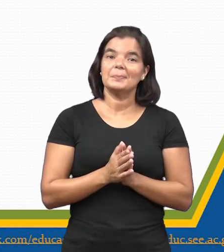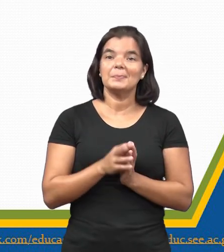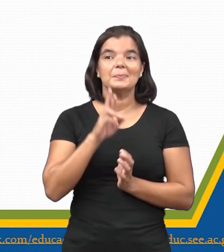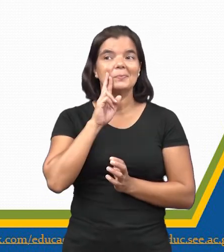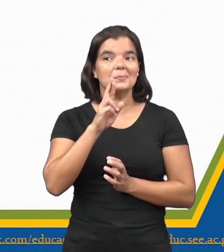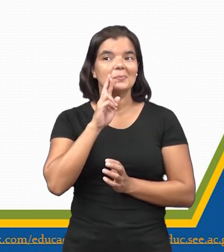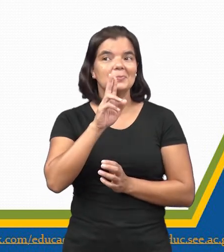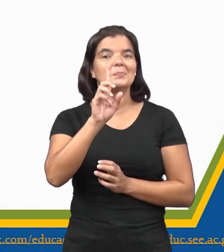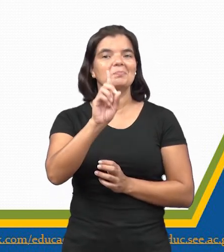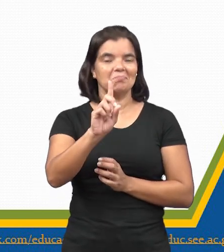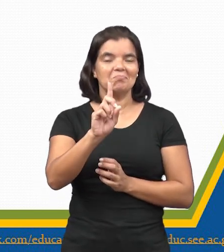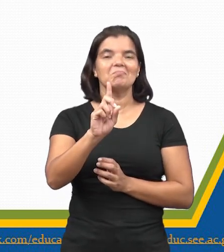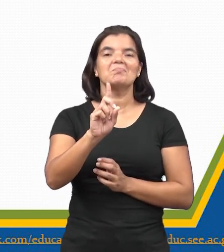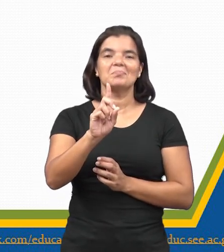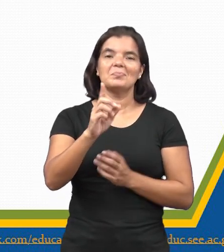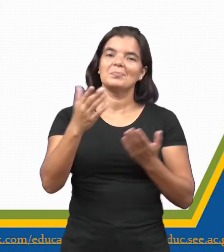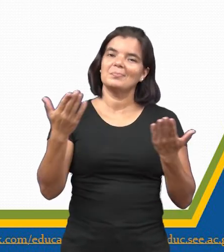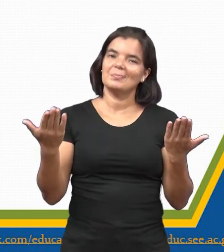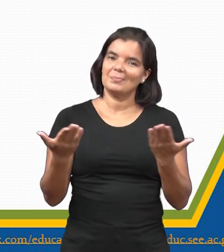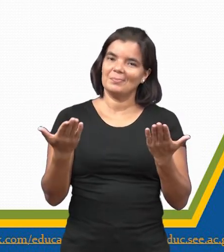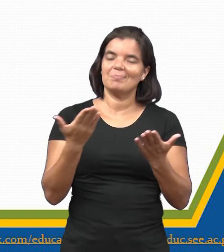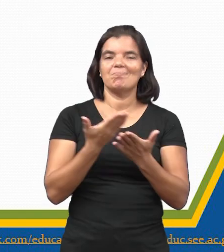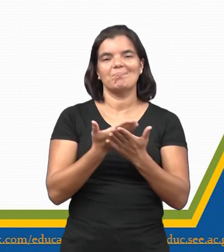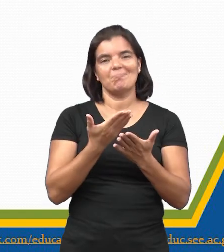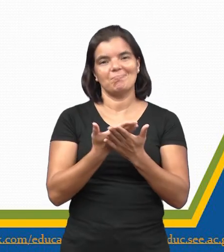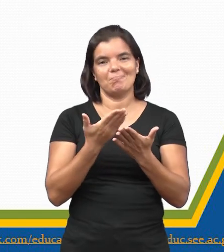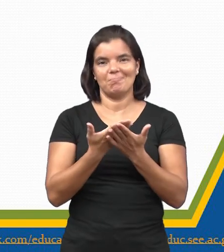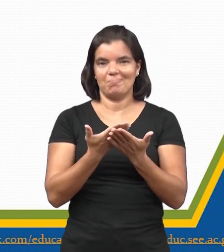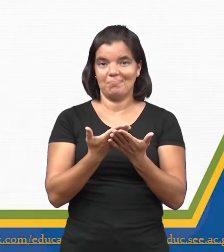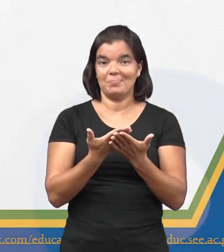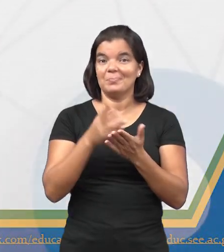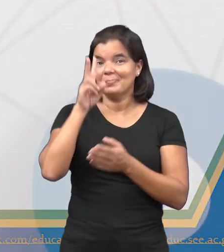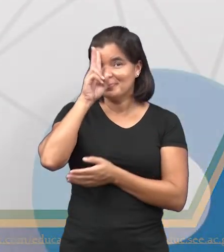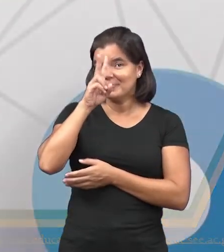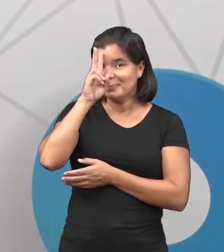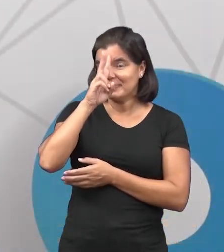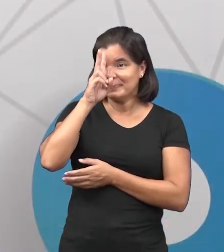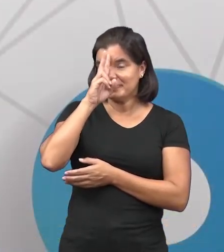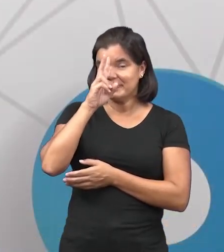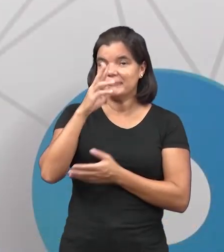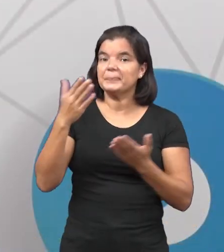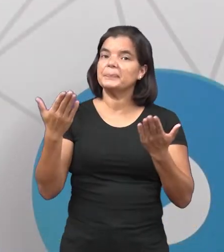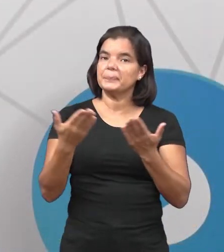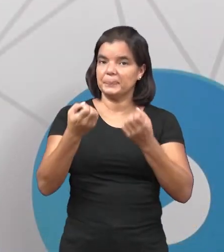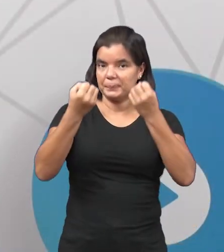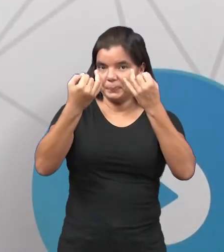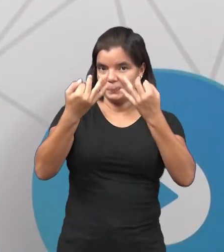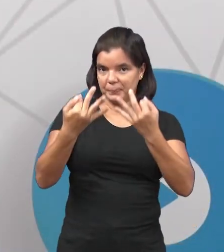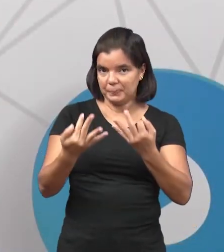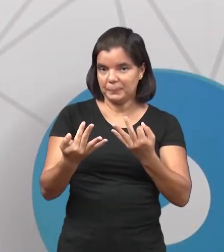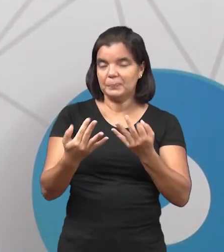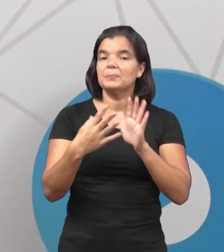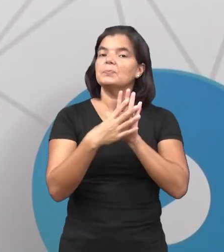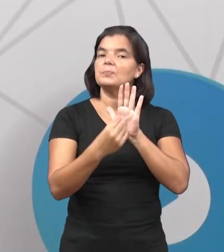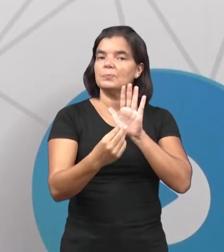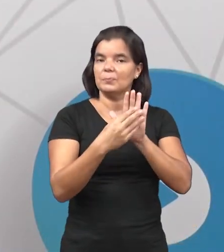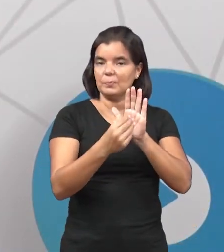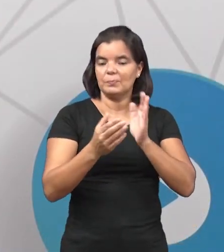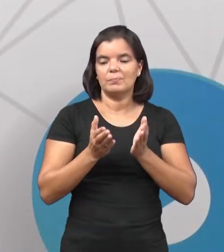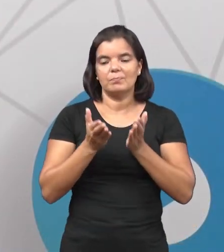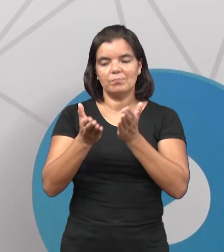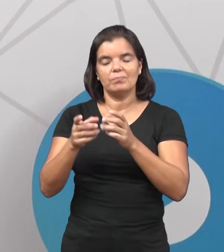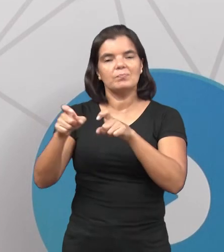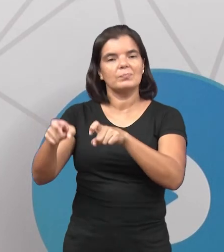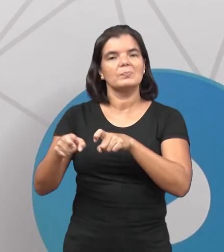marcou a letra D. Então, por hoje é isso, gente. Lembrando que nós falamos hoje sobre os modelos de